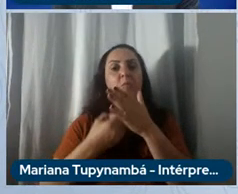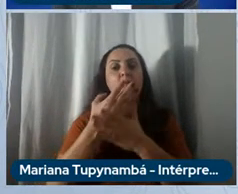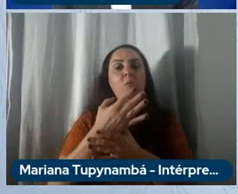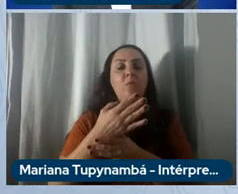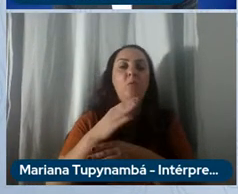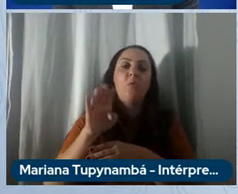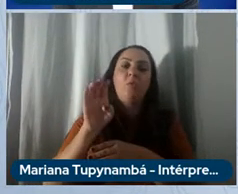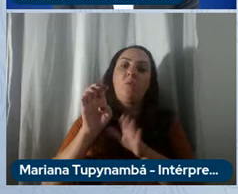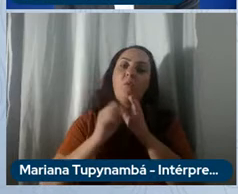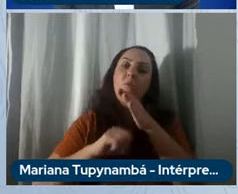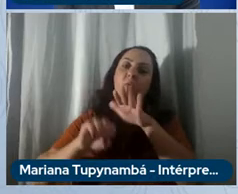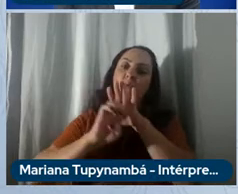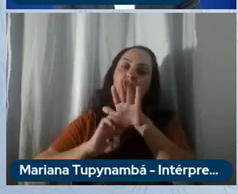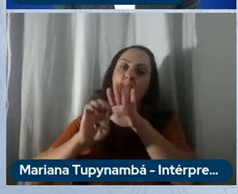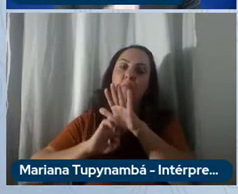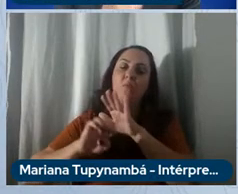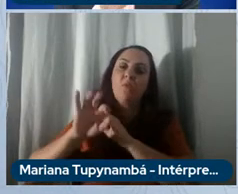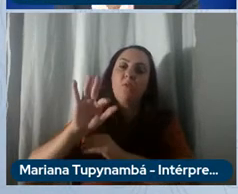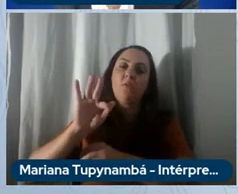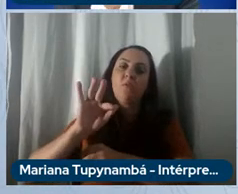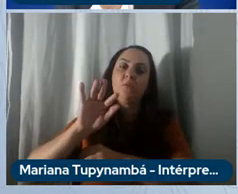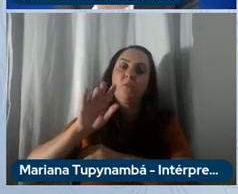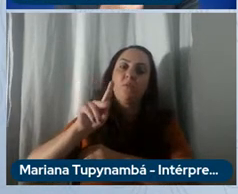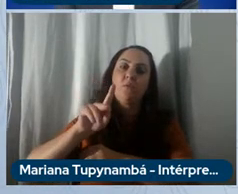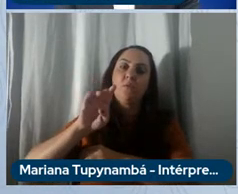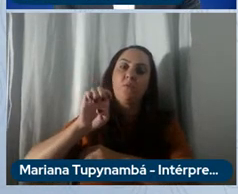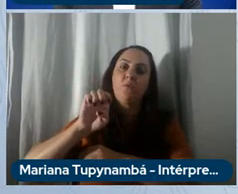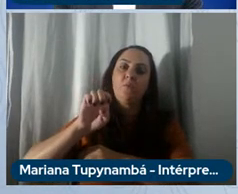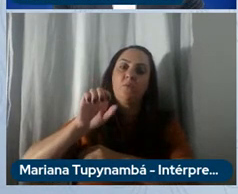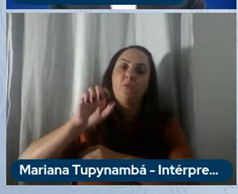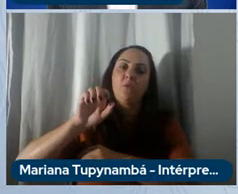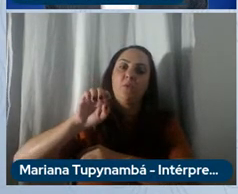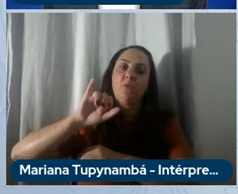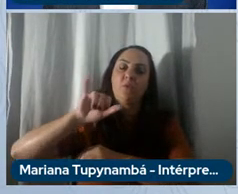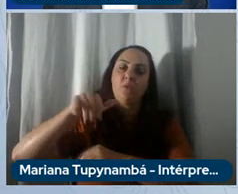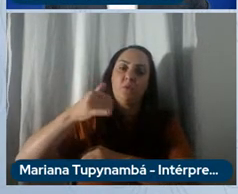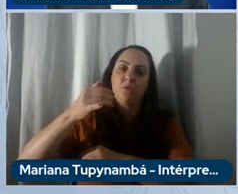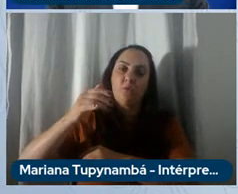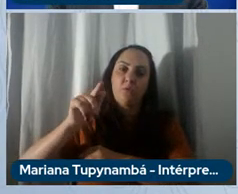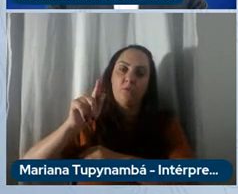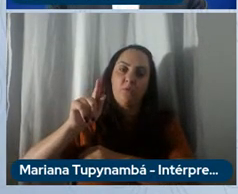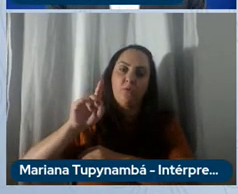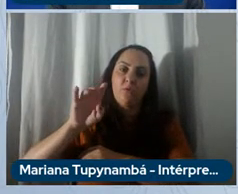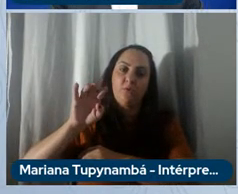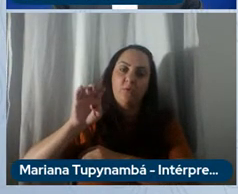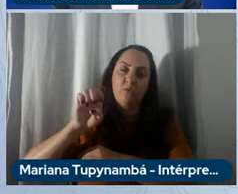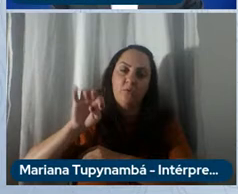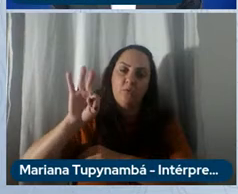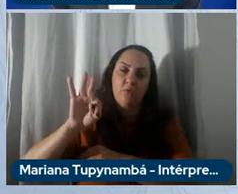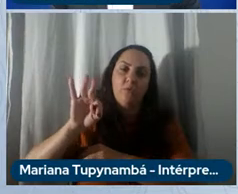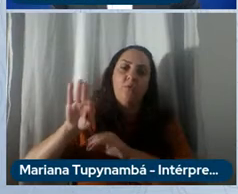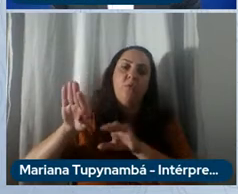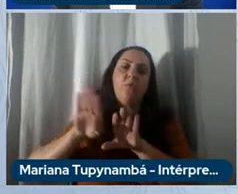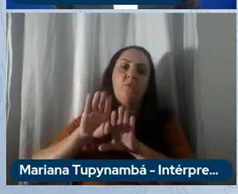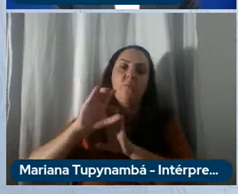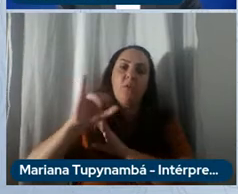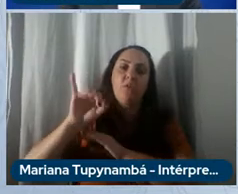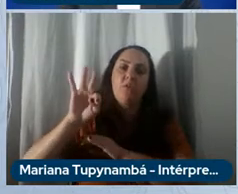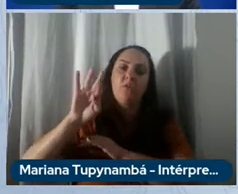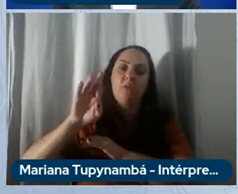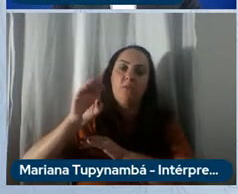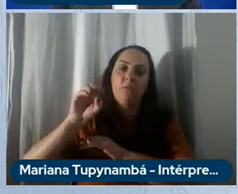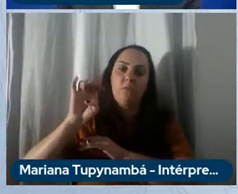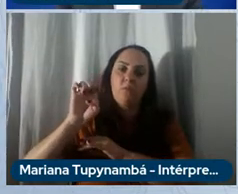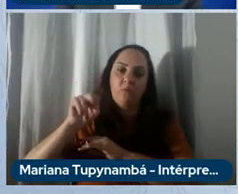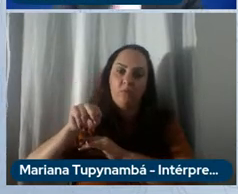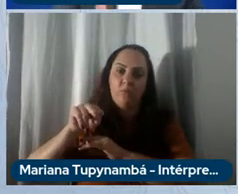e da Citroën em Porto Real no estado de Rio de Janeiro. Em 2003 criamos um centro de design e de